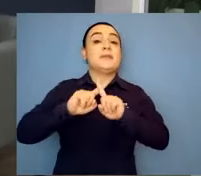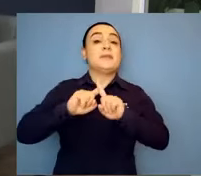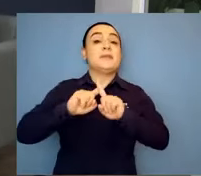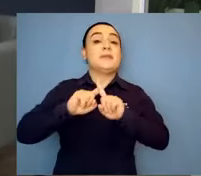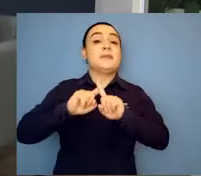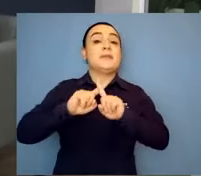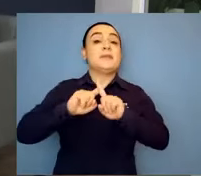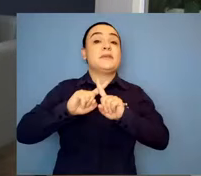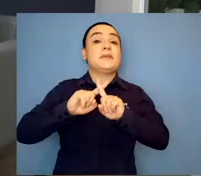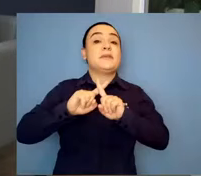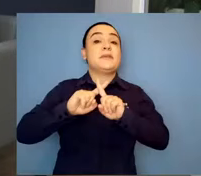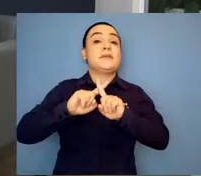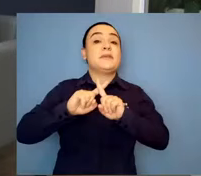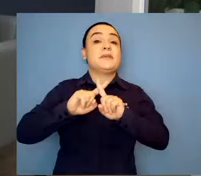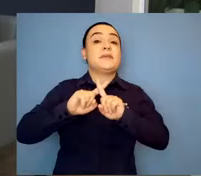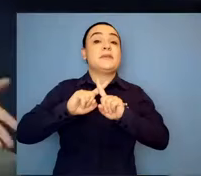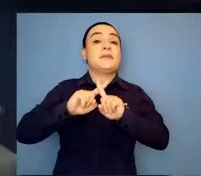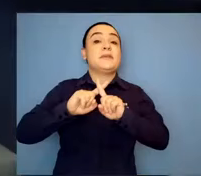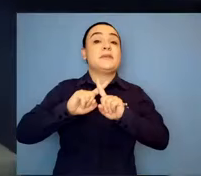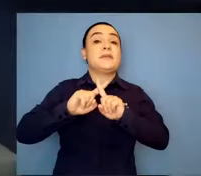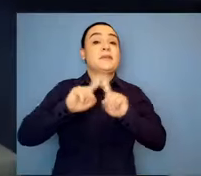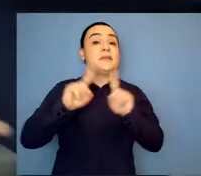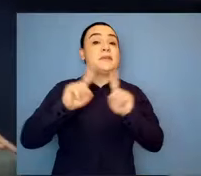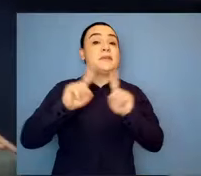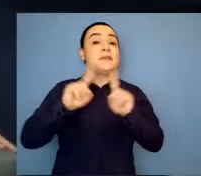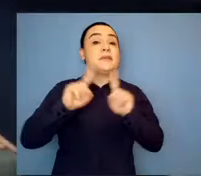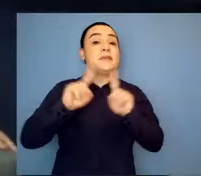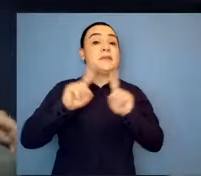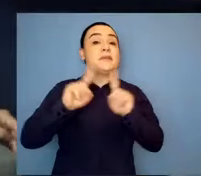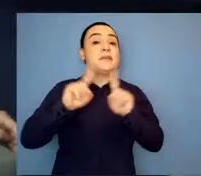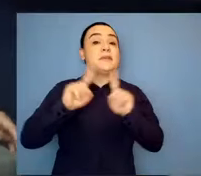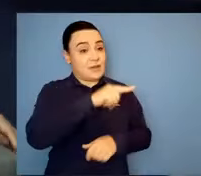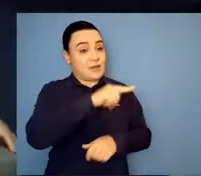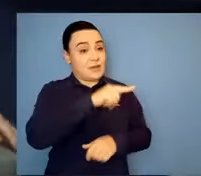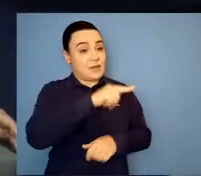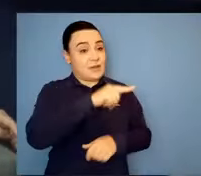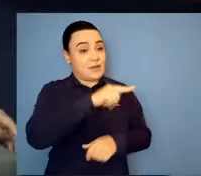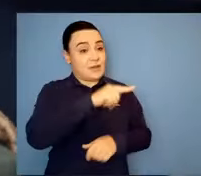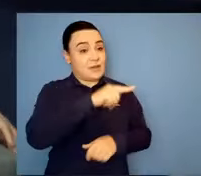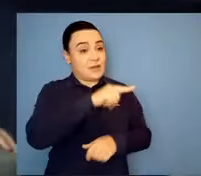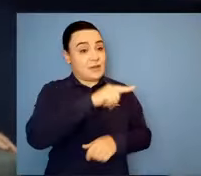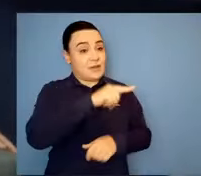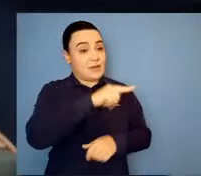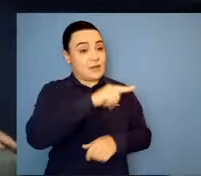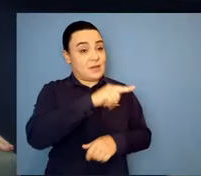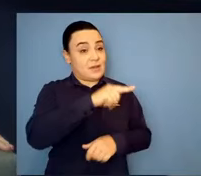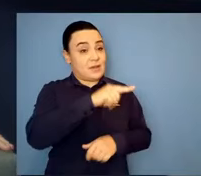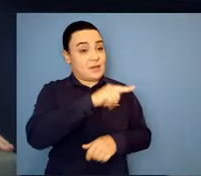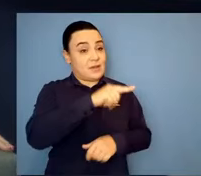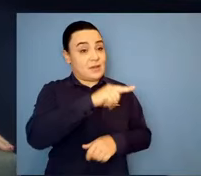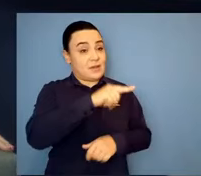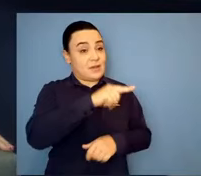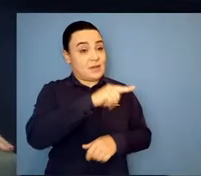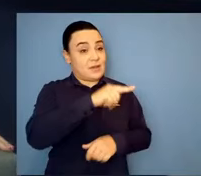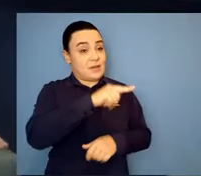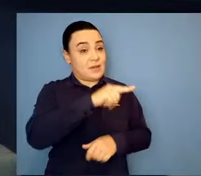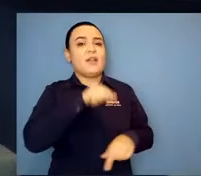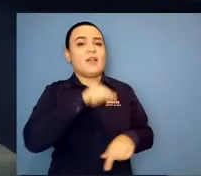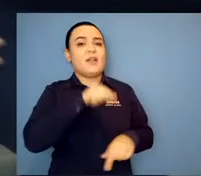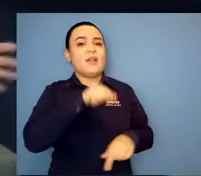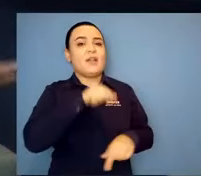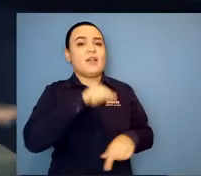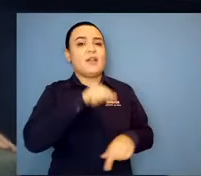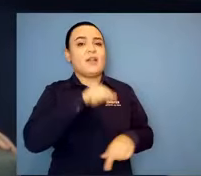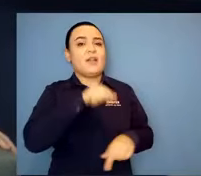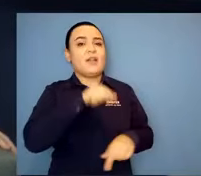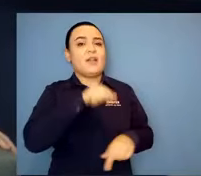Não, eu nasci em Medianeira, é uma cidade perto de Foz do Iguaçu, no Paraná mesmo, né, nasci lá e quando eu